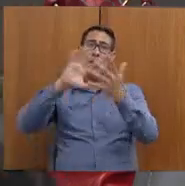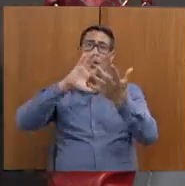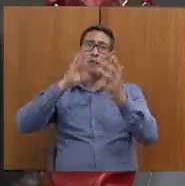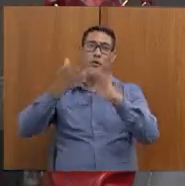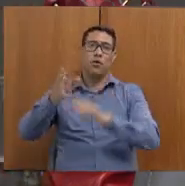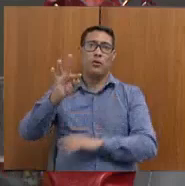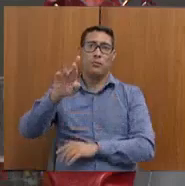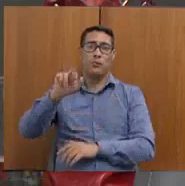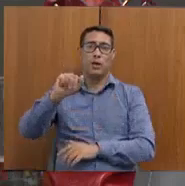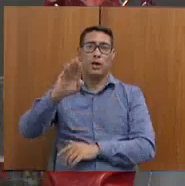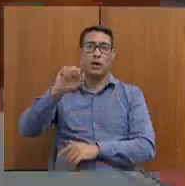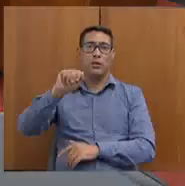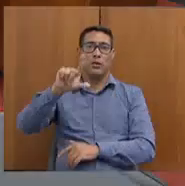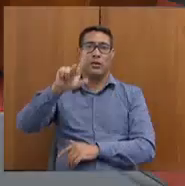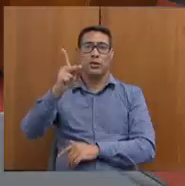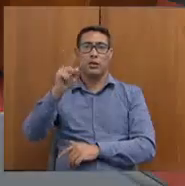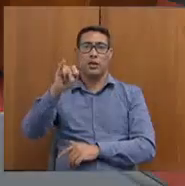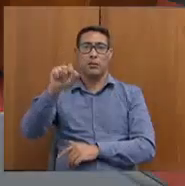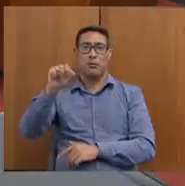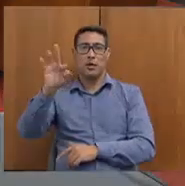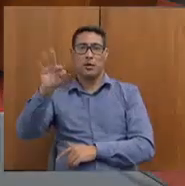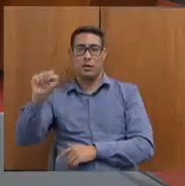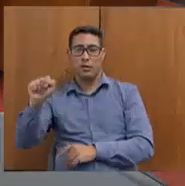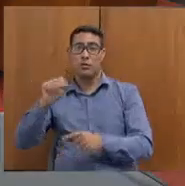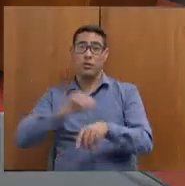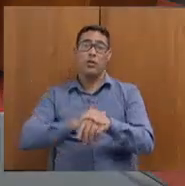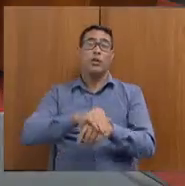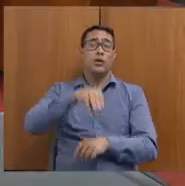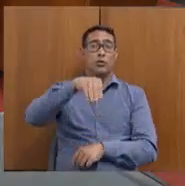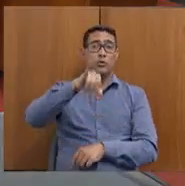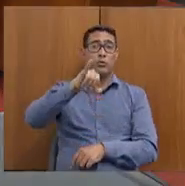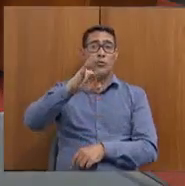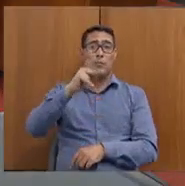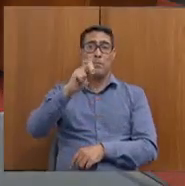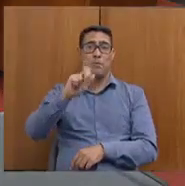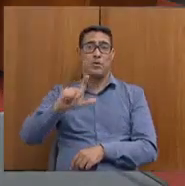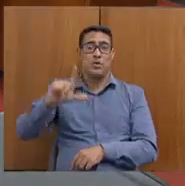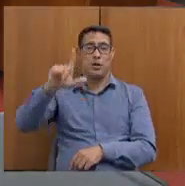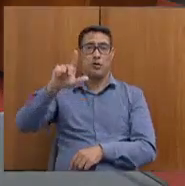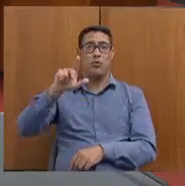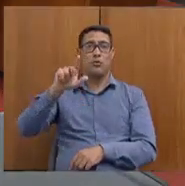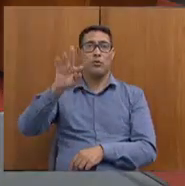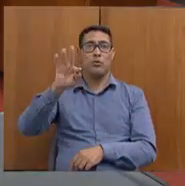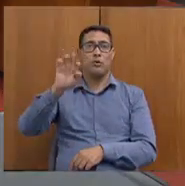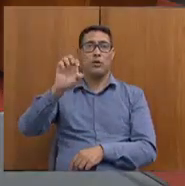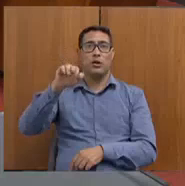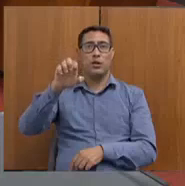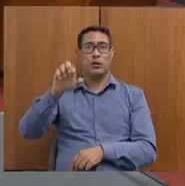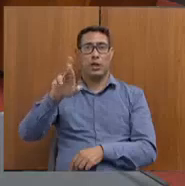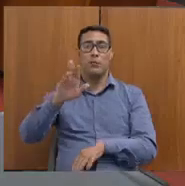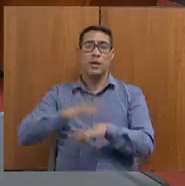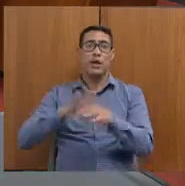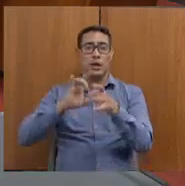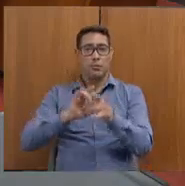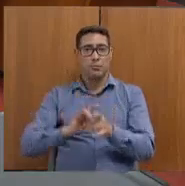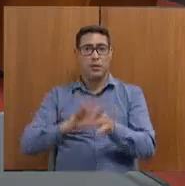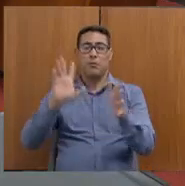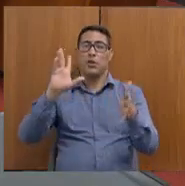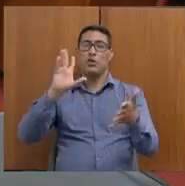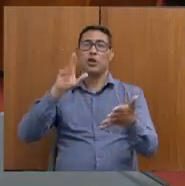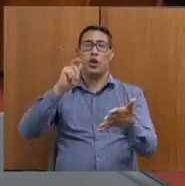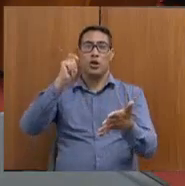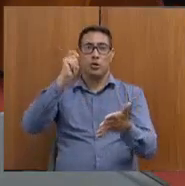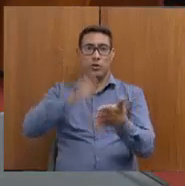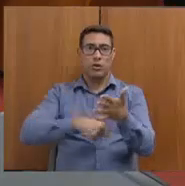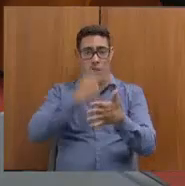golpista do Michel Temer, que desencadeou um processo na reforma trabalhista que permite você contratar pessoas com um